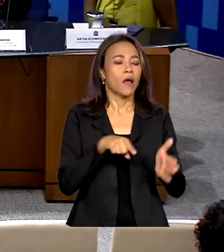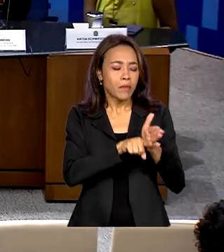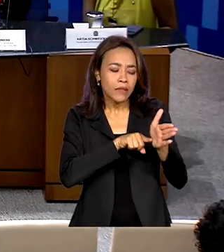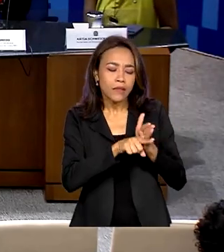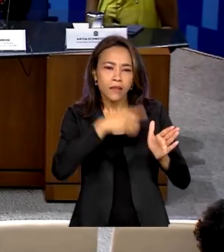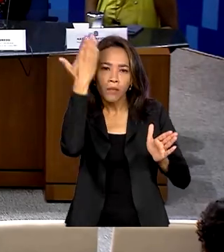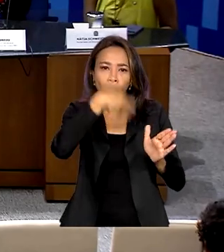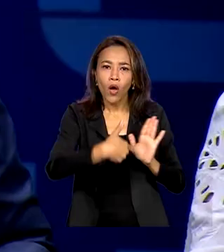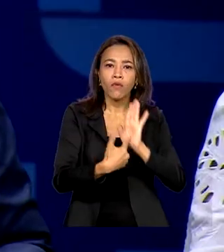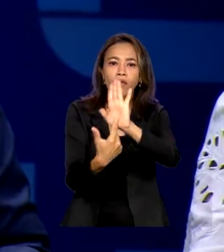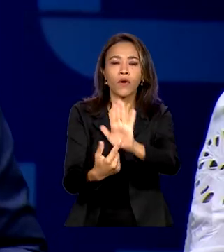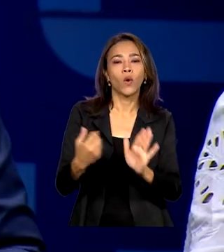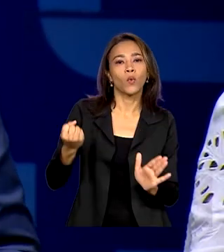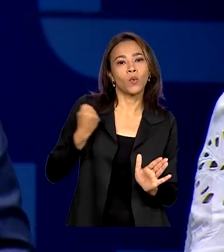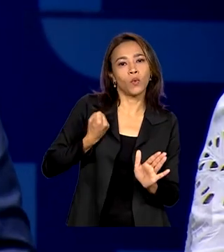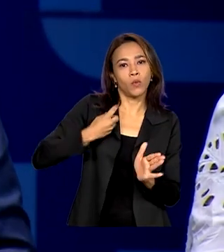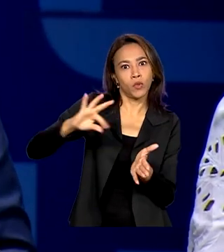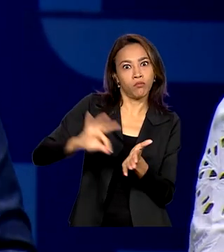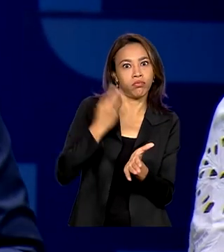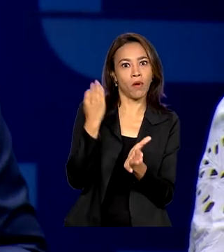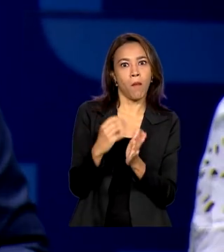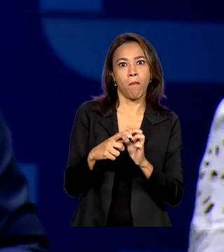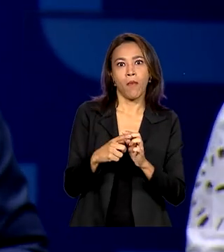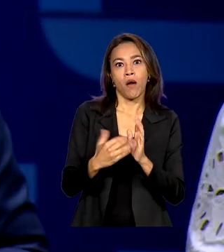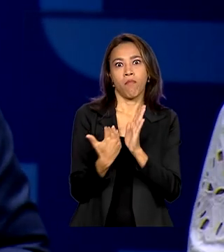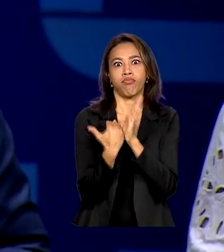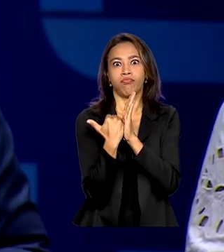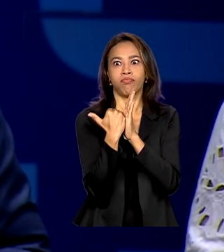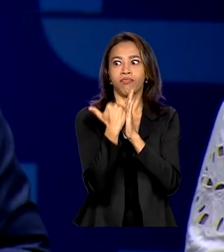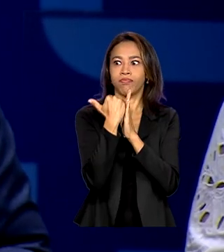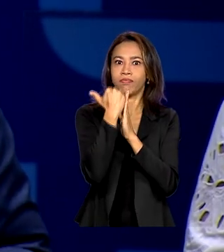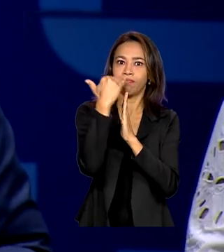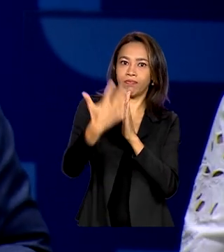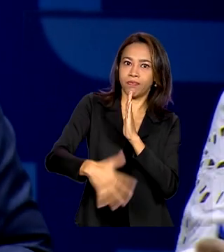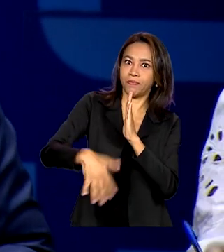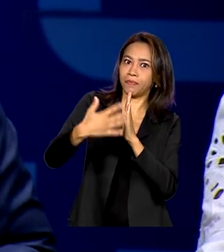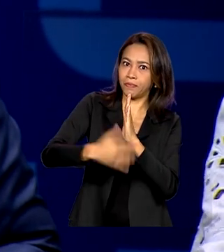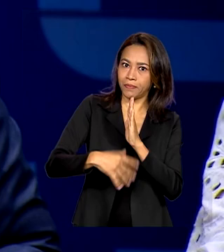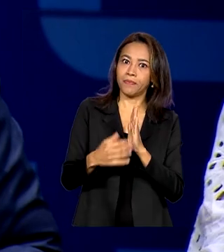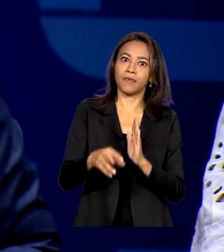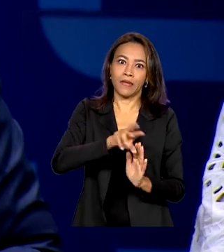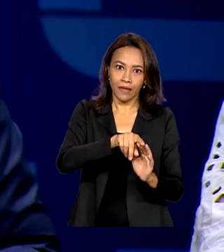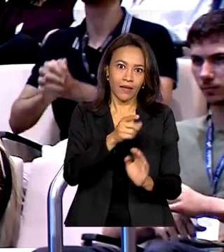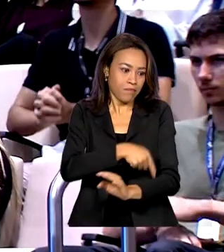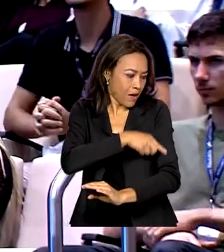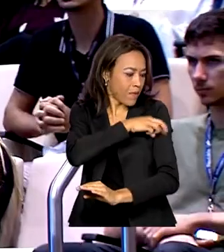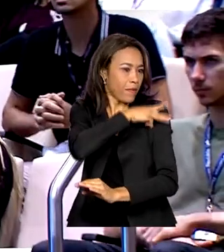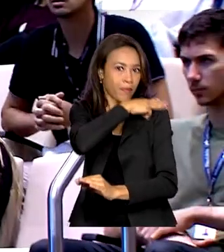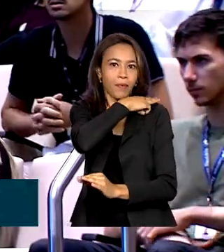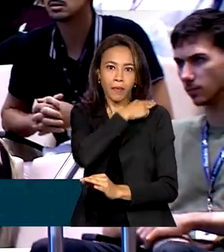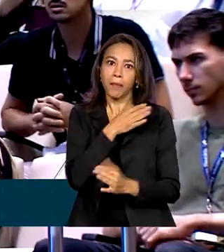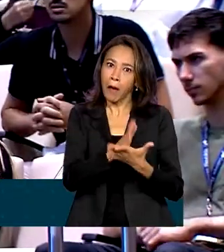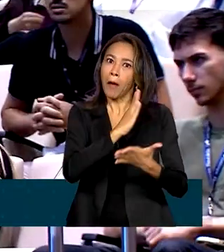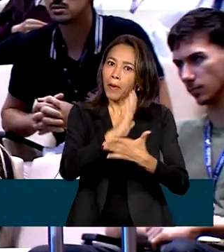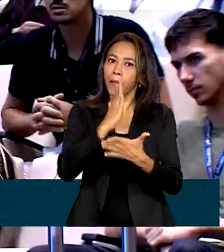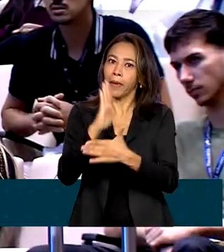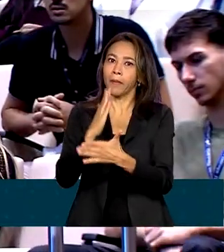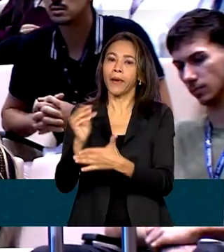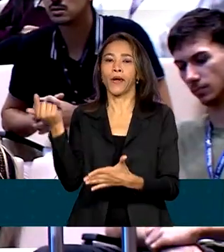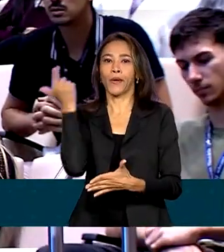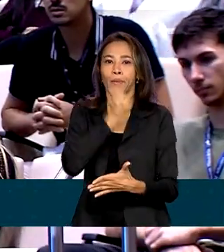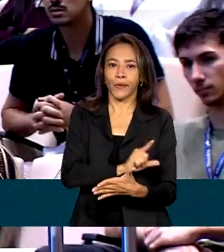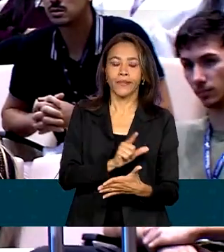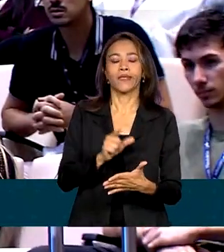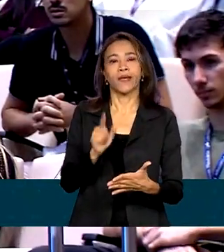em 2022 na maioria das etapas de ensino e confirma que as aprovações começam a voltar ao